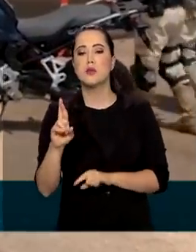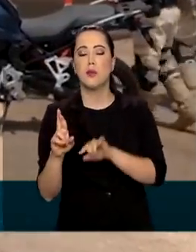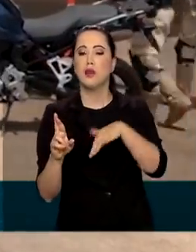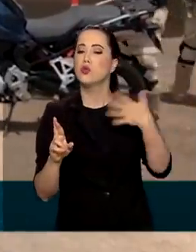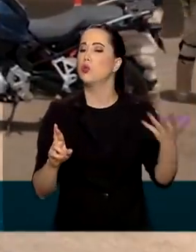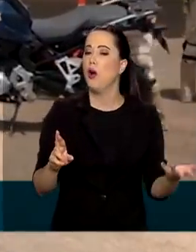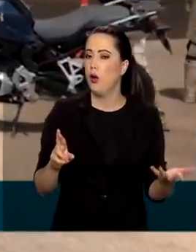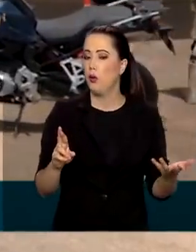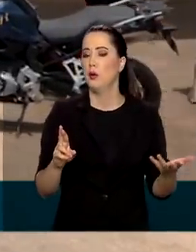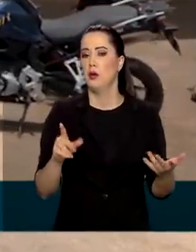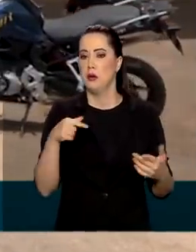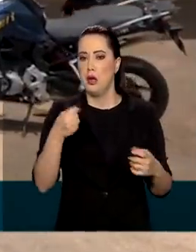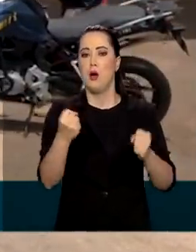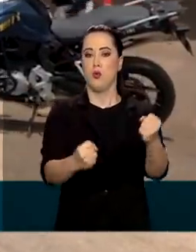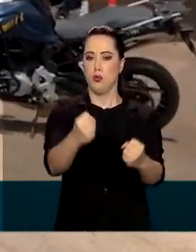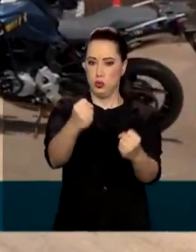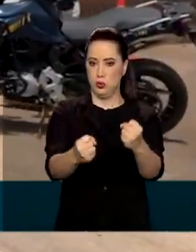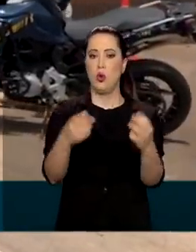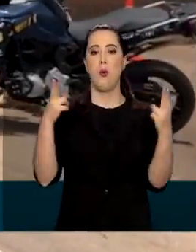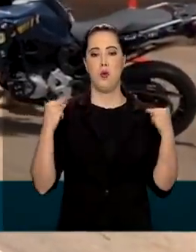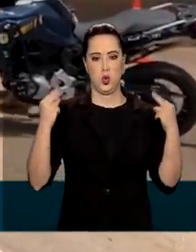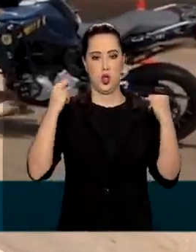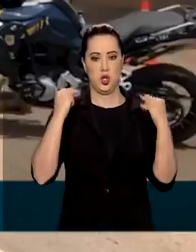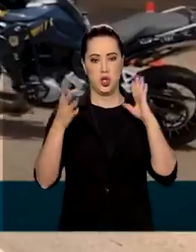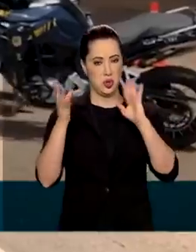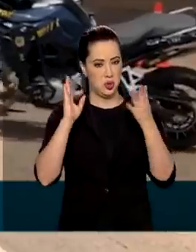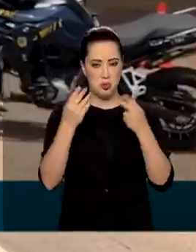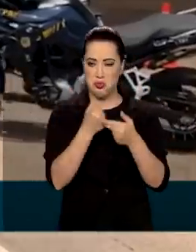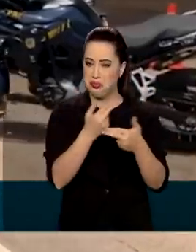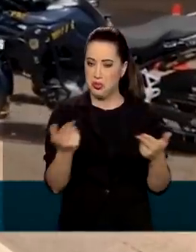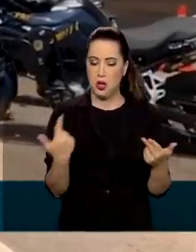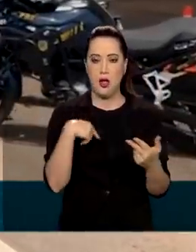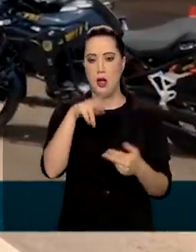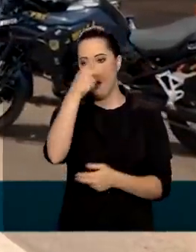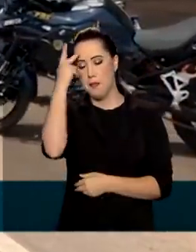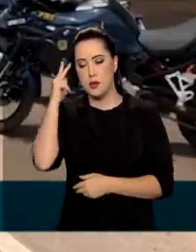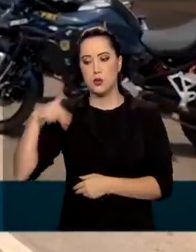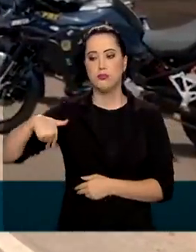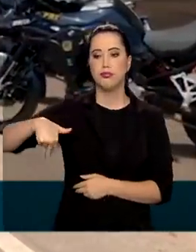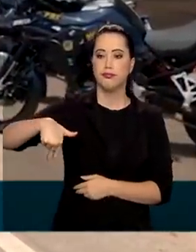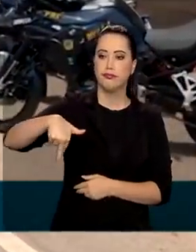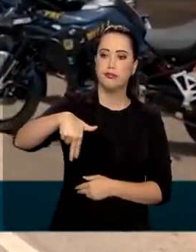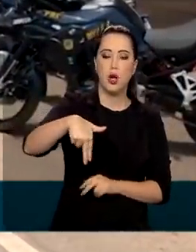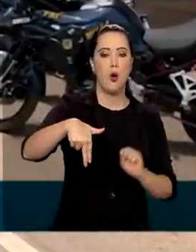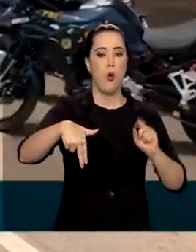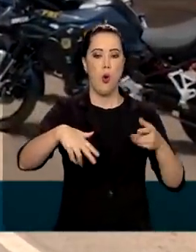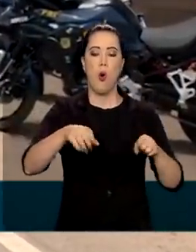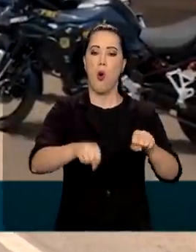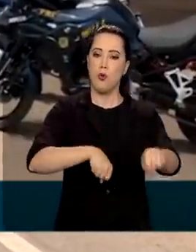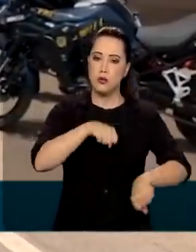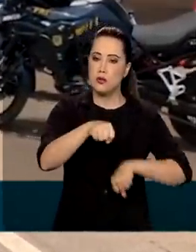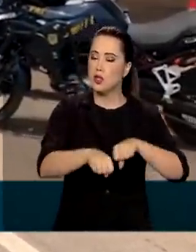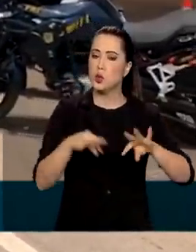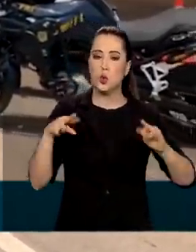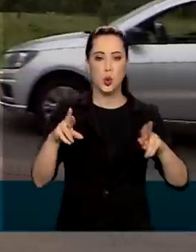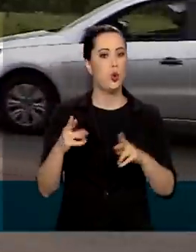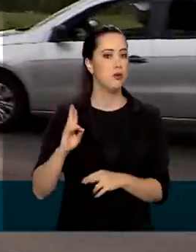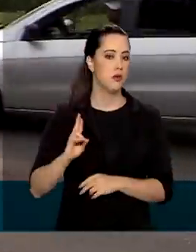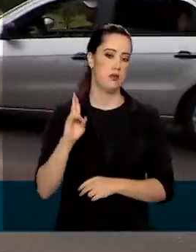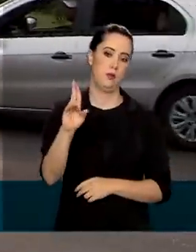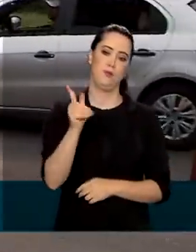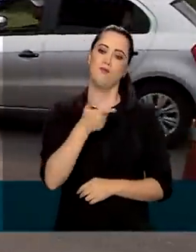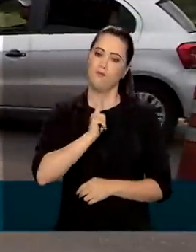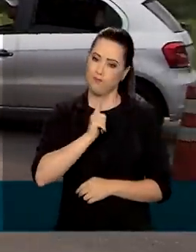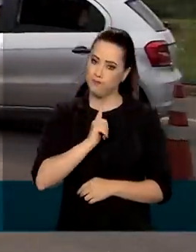trânsito, seja o condutor profissional, o condutor comum, o pedestre, ciclista, todos são responsáveis pela segurança do trânsito.